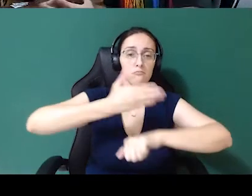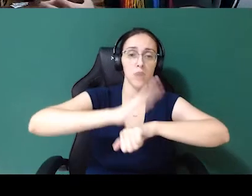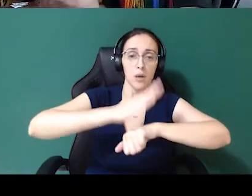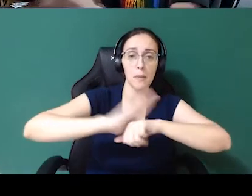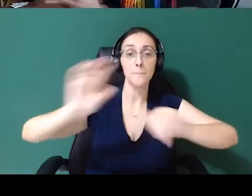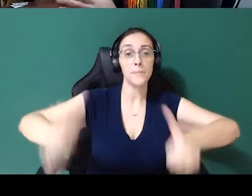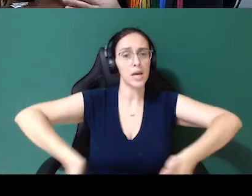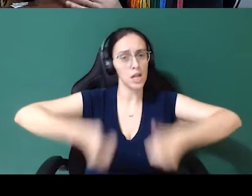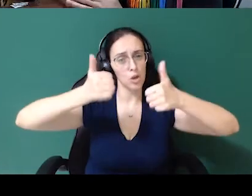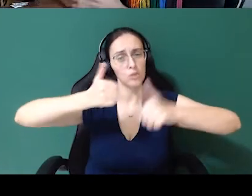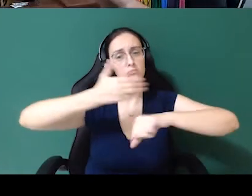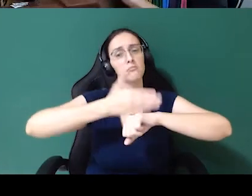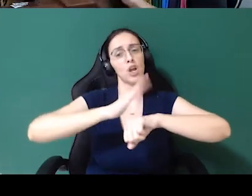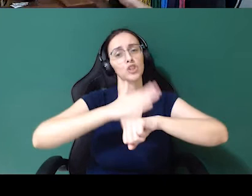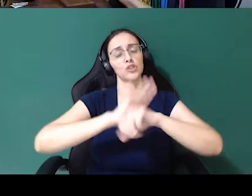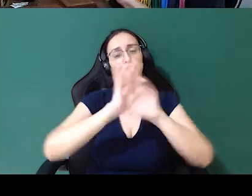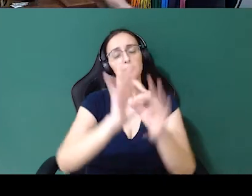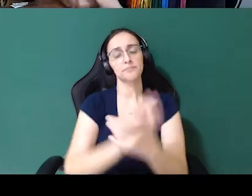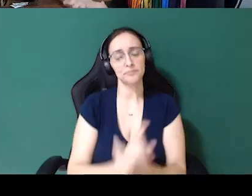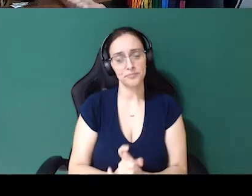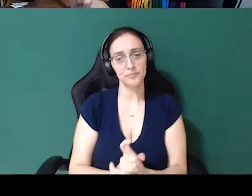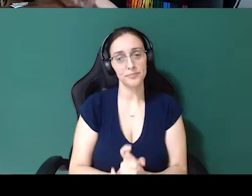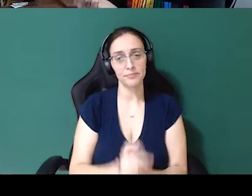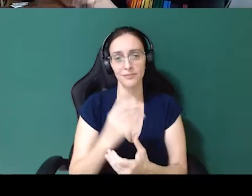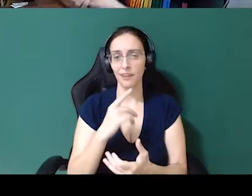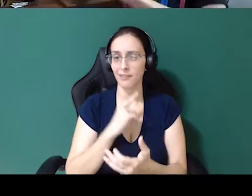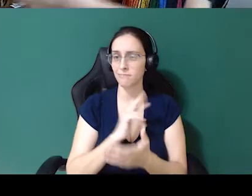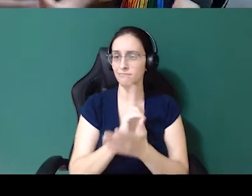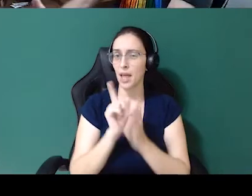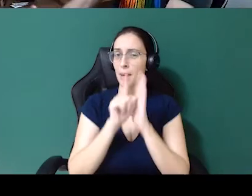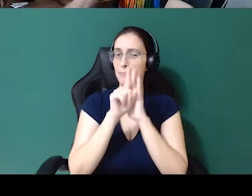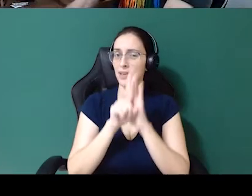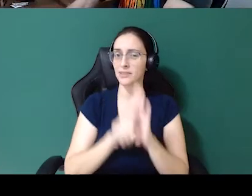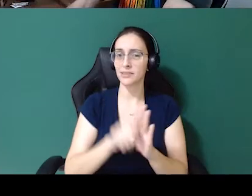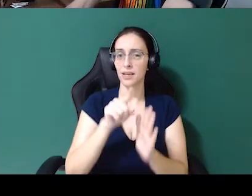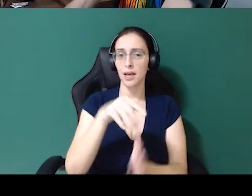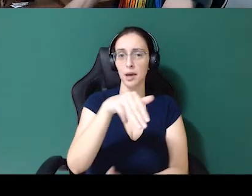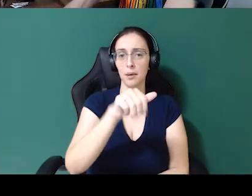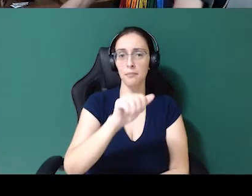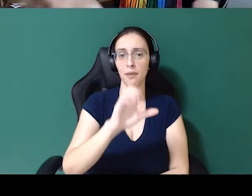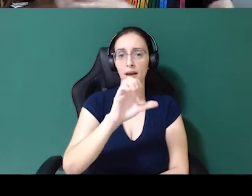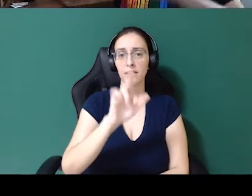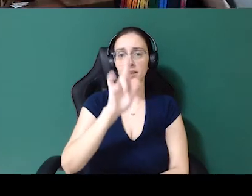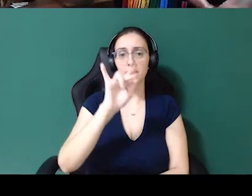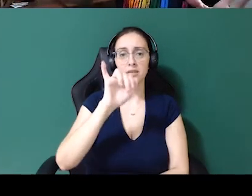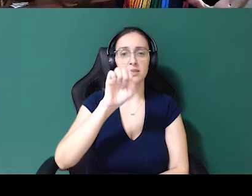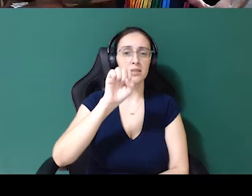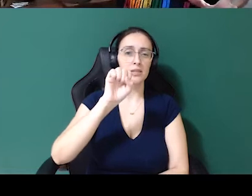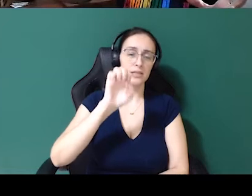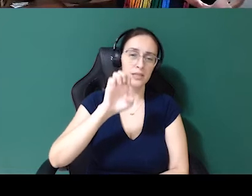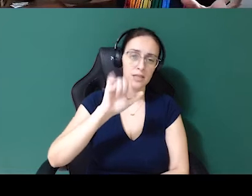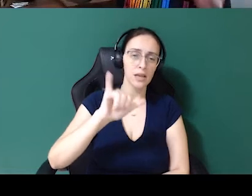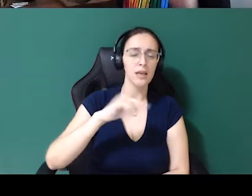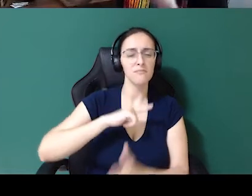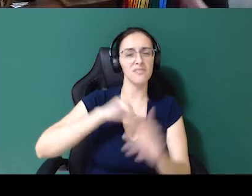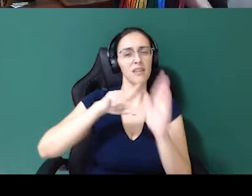alguma melhora com essas práticas. E existem uma série de pesquisas, eu escolhi essa da Mackenzie, que é uma mais clássica, mas tem uma série de pesquisas nesse